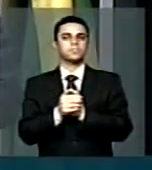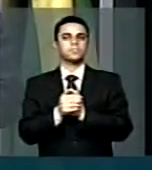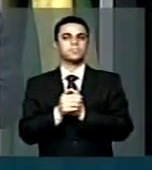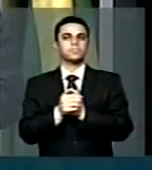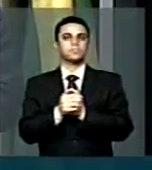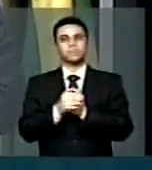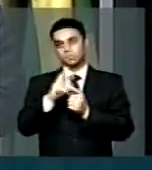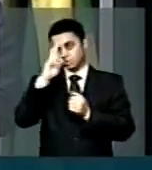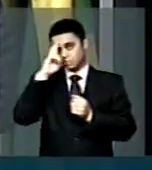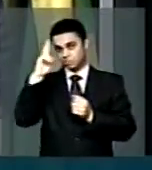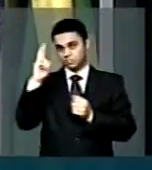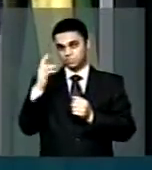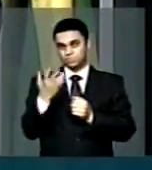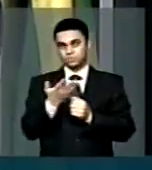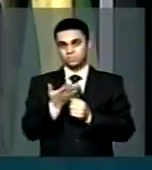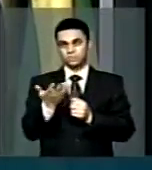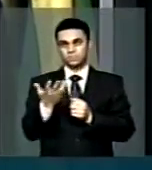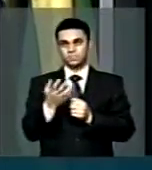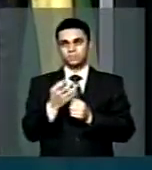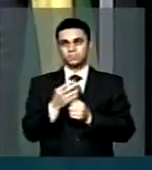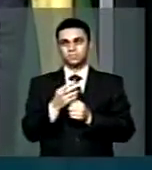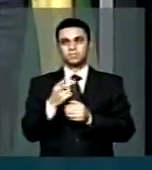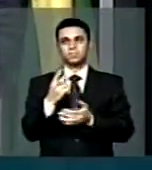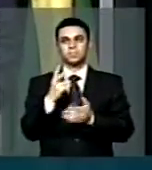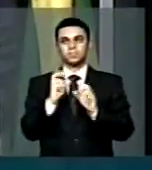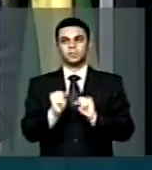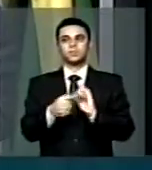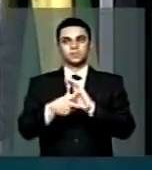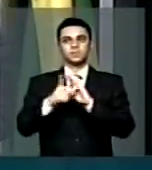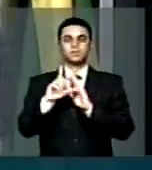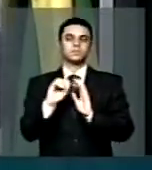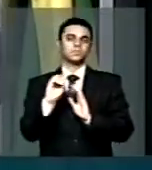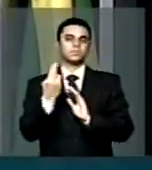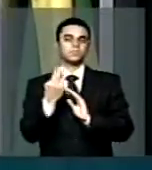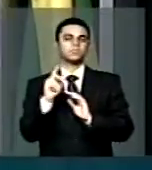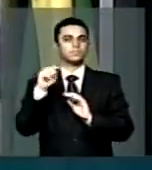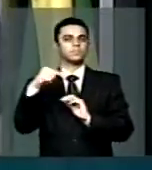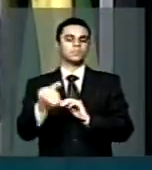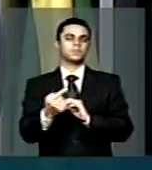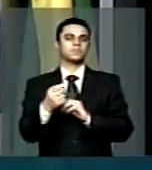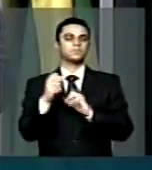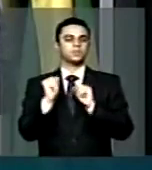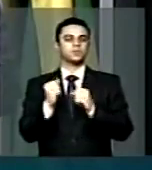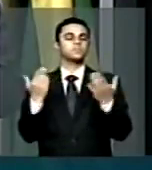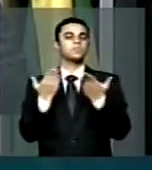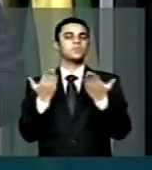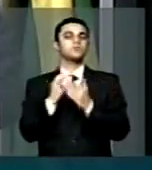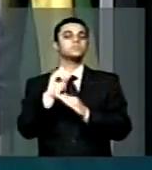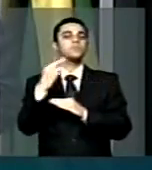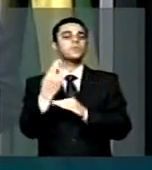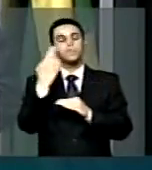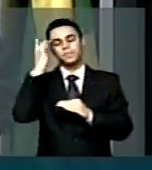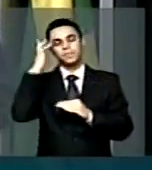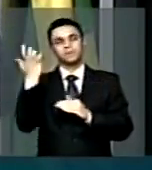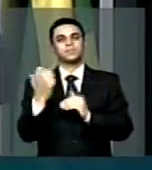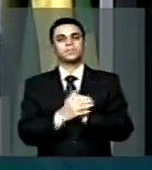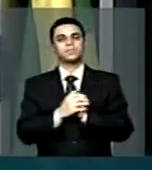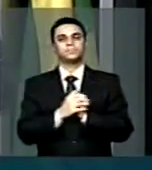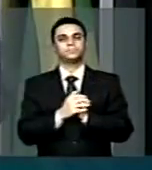Senhores, seja antes, seja depois. Seja hoje ou seja amanhã.